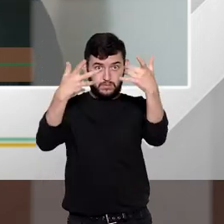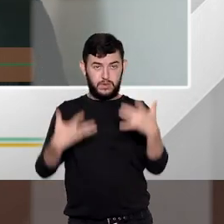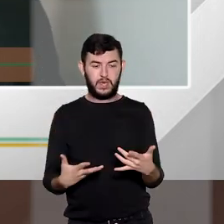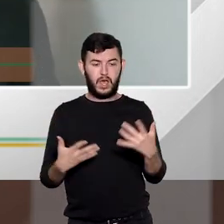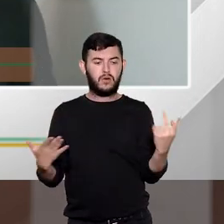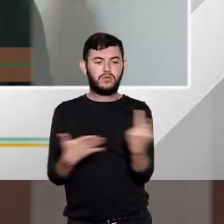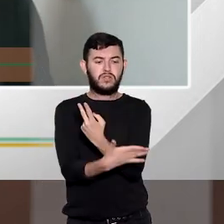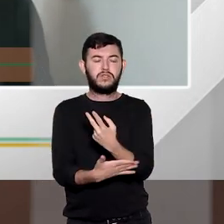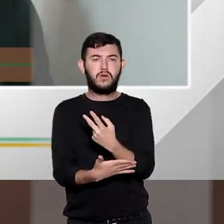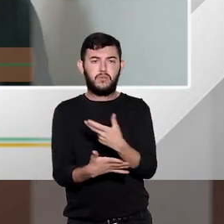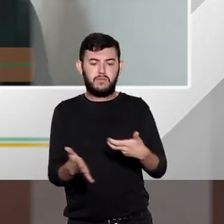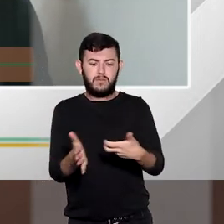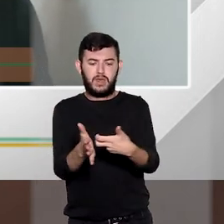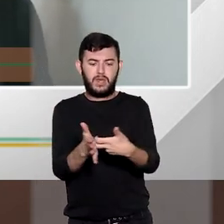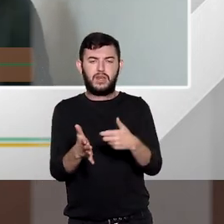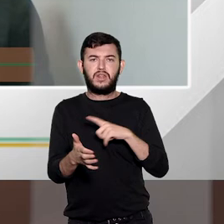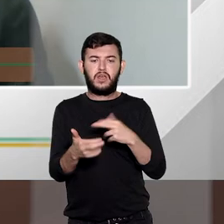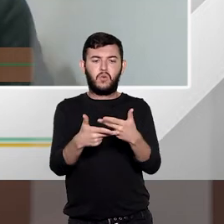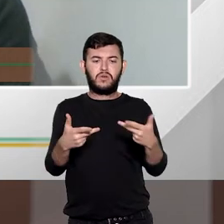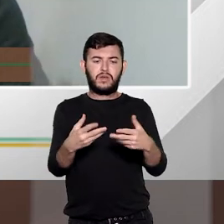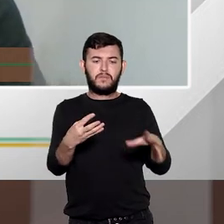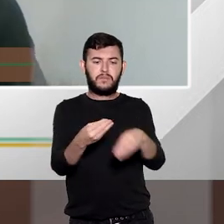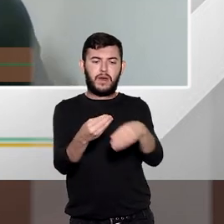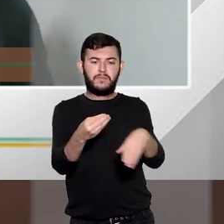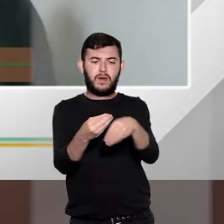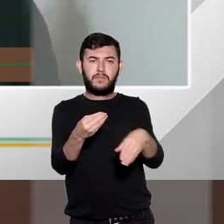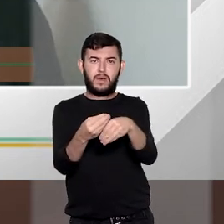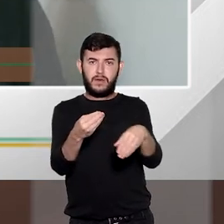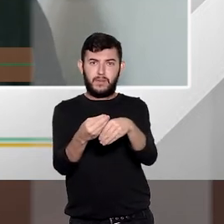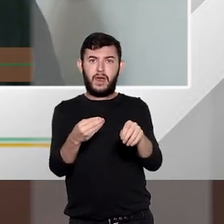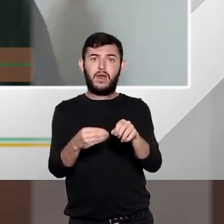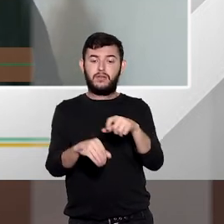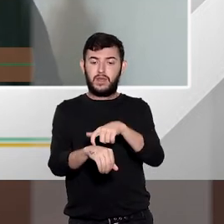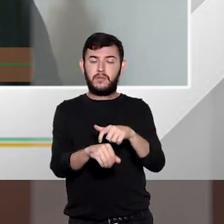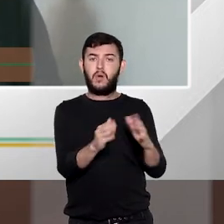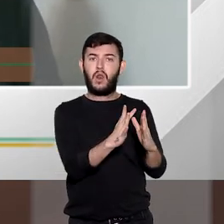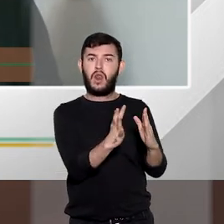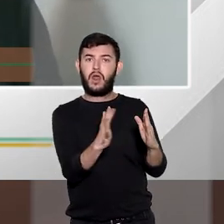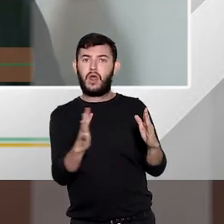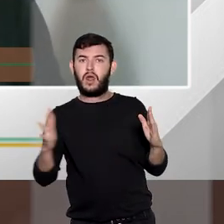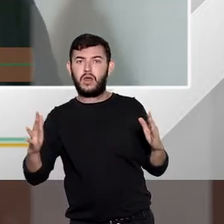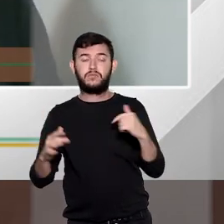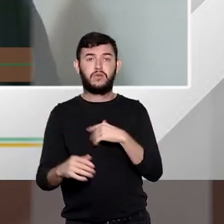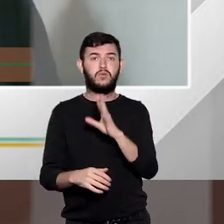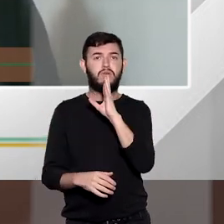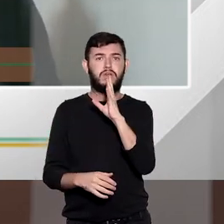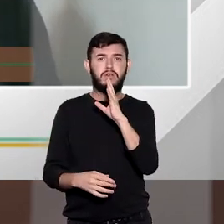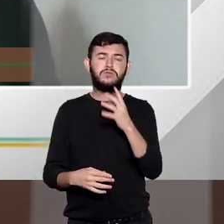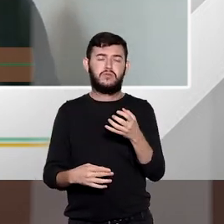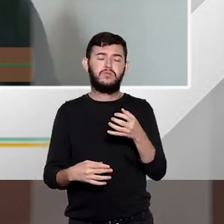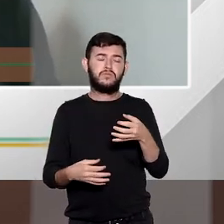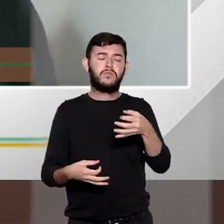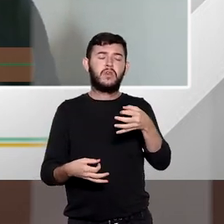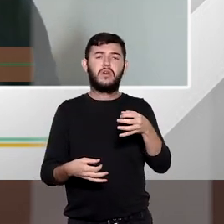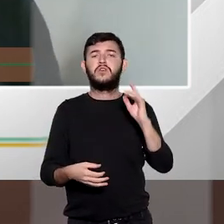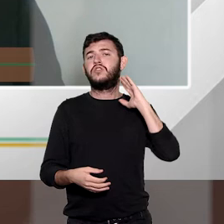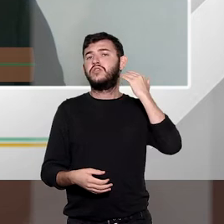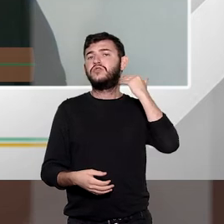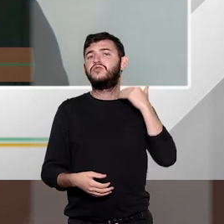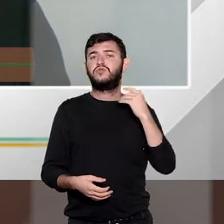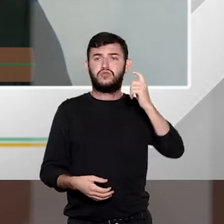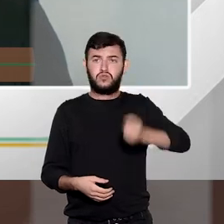é claro que eu conheci juízes já que ignoravam a súmula 231 da STJ, mas com certeza o Ministério Público recorrendo,